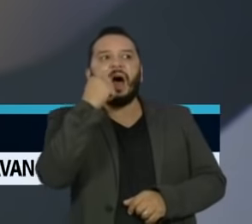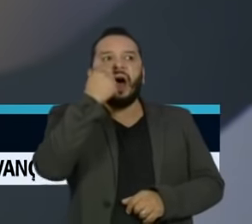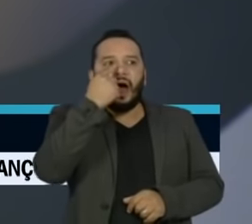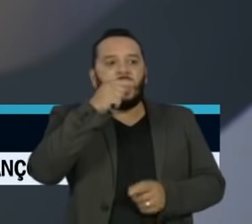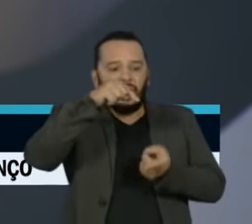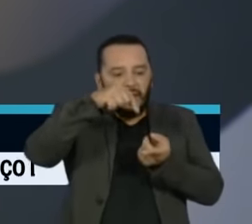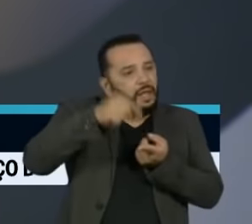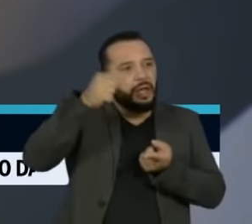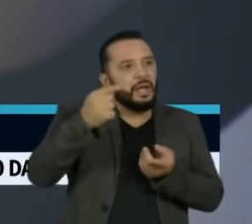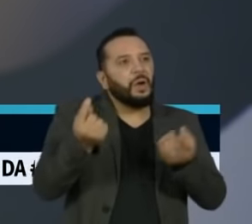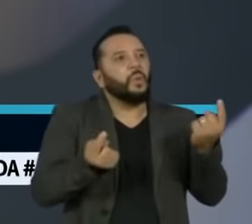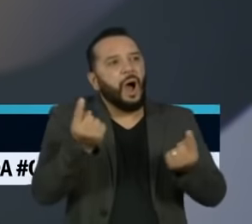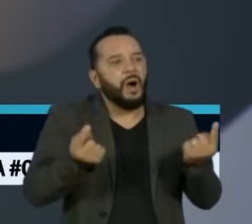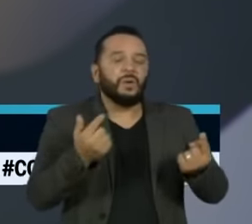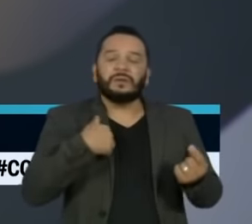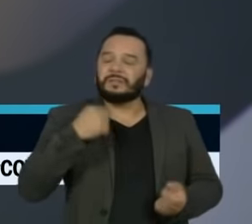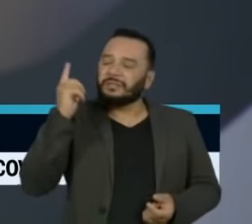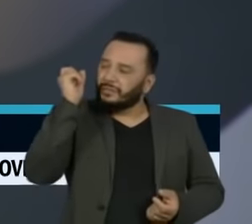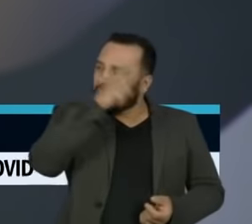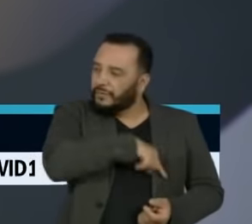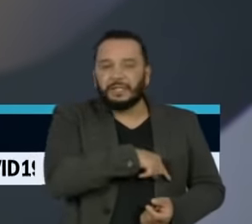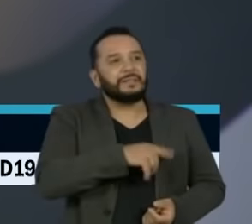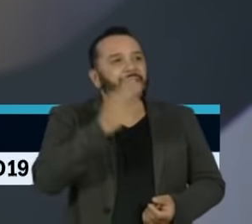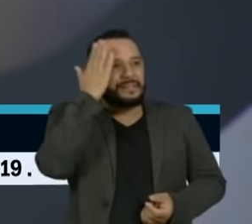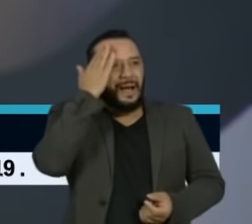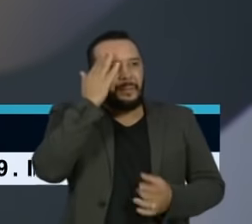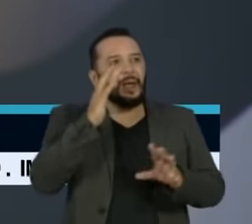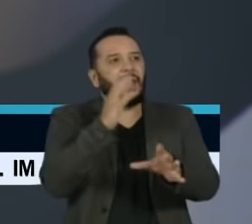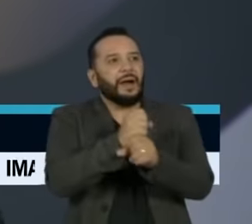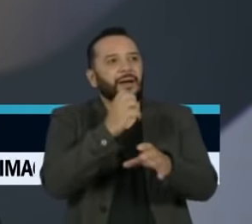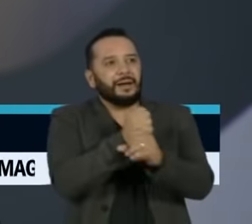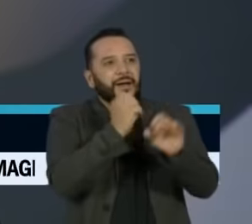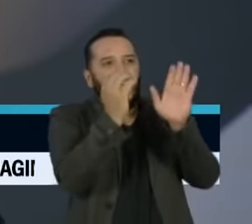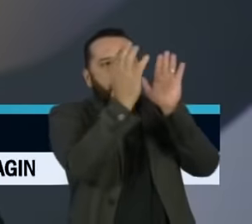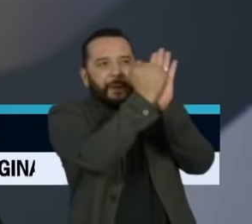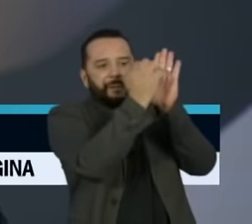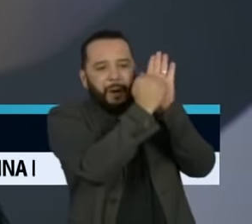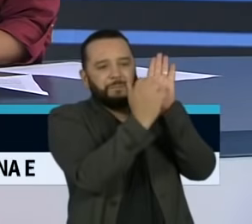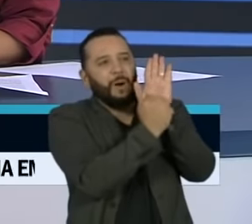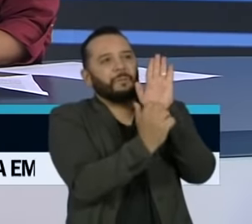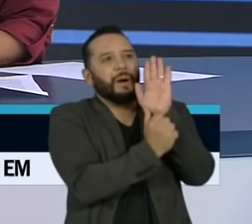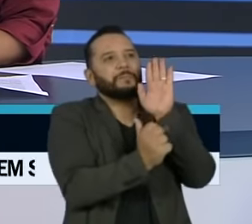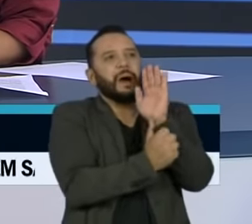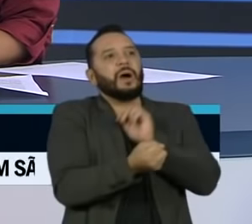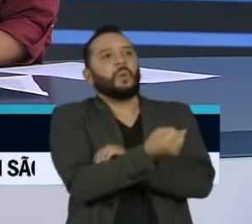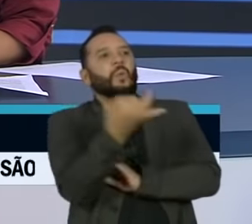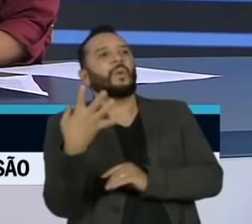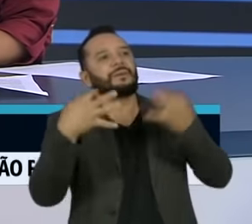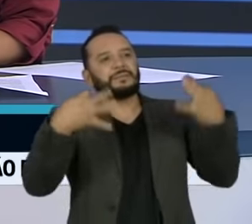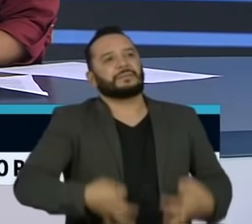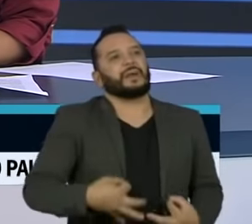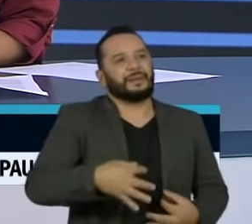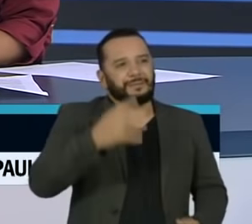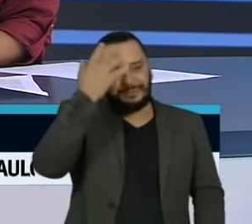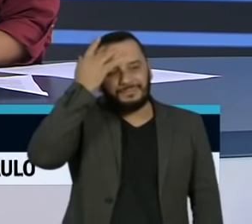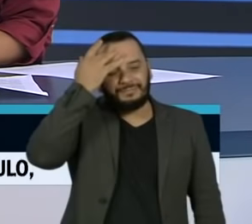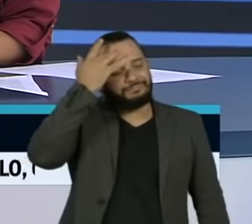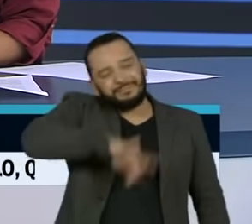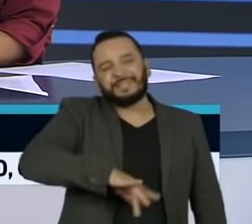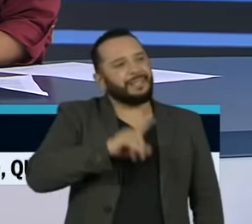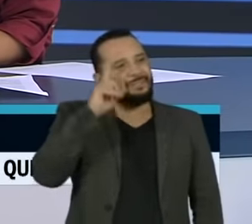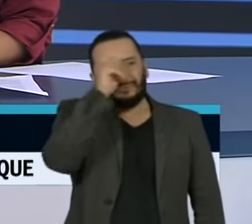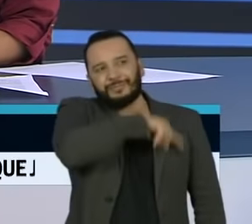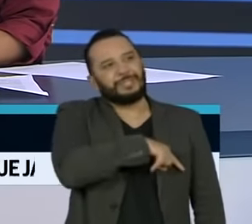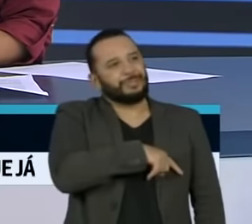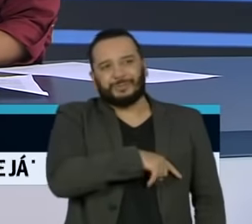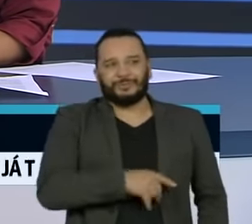dificuldade no mundo inteiro de ter realmente uma figura, um número certo para chamar de nosso, para dizer, olha,